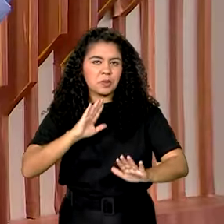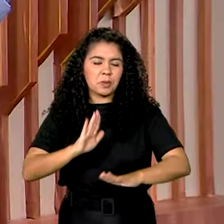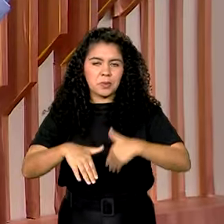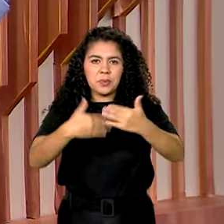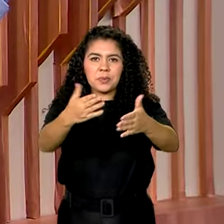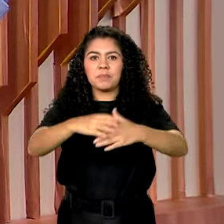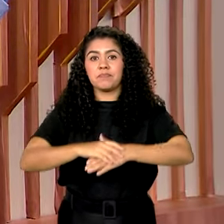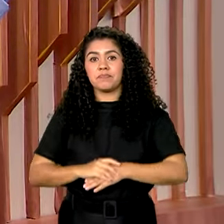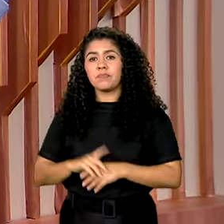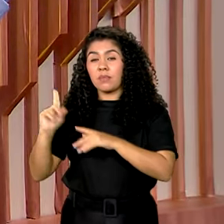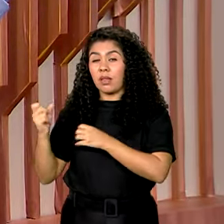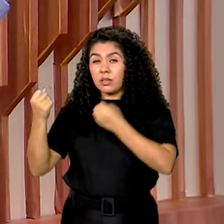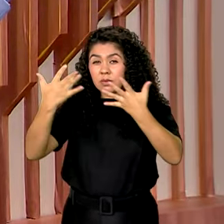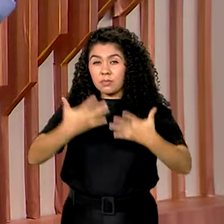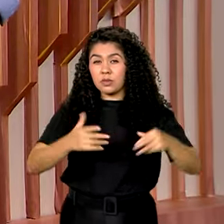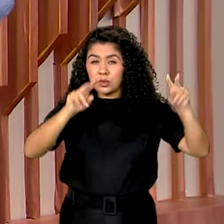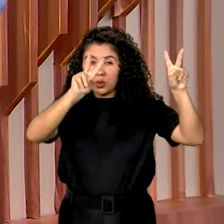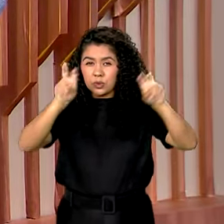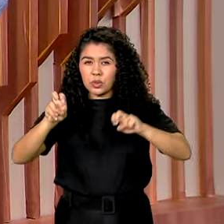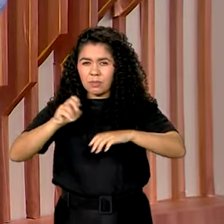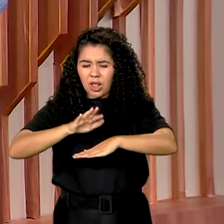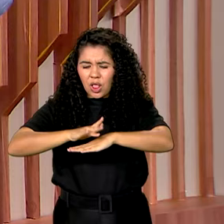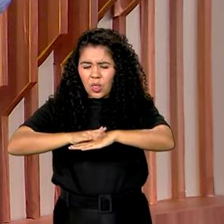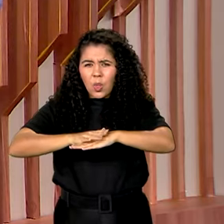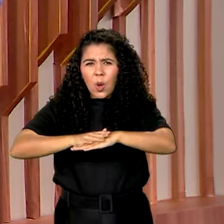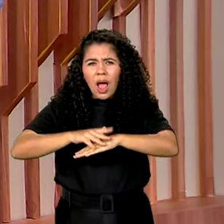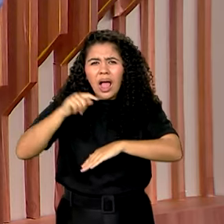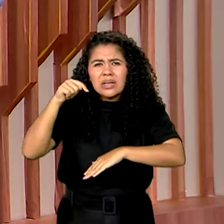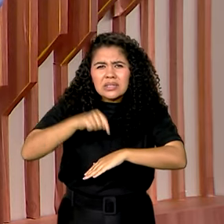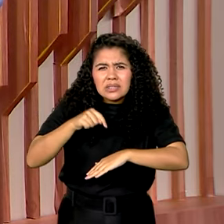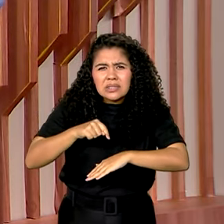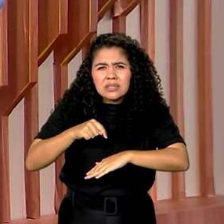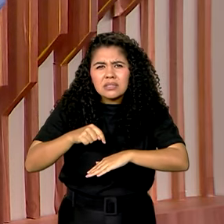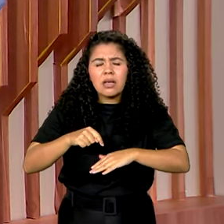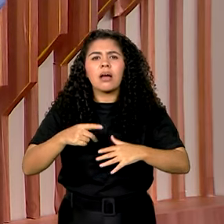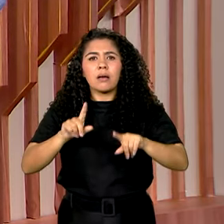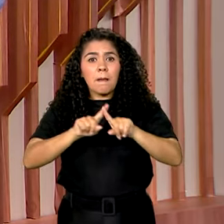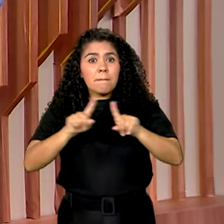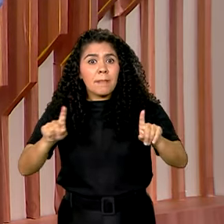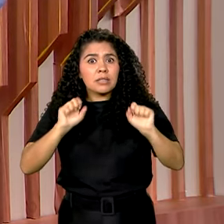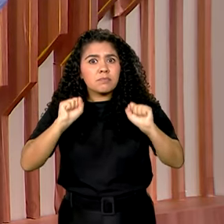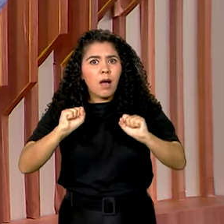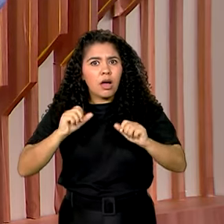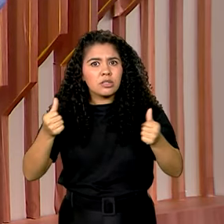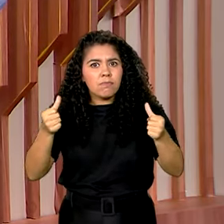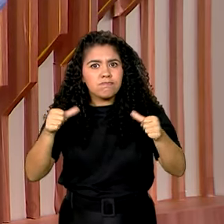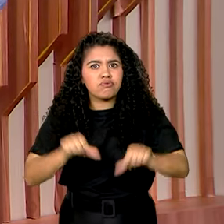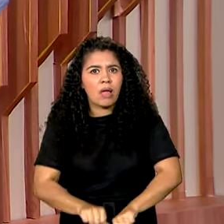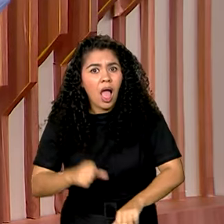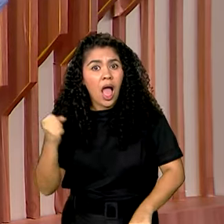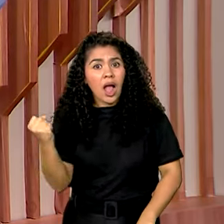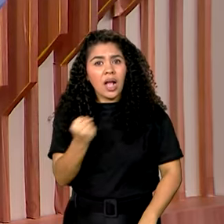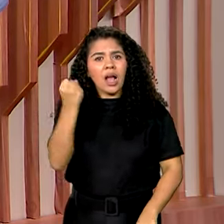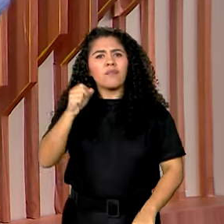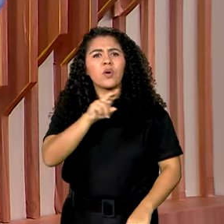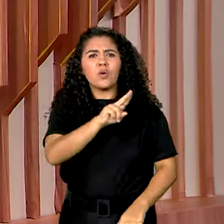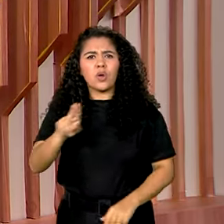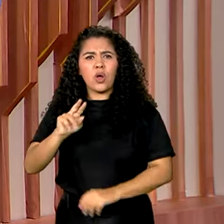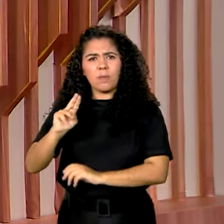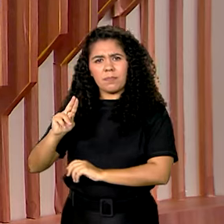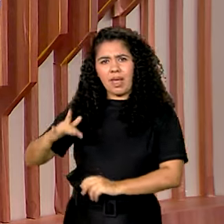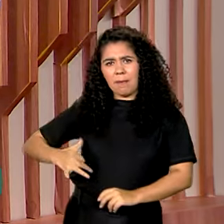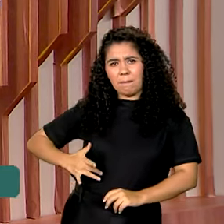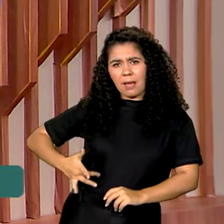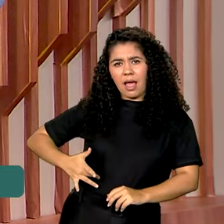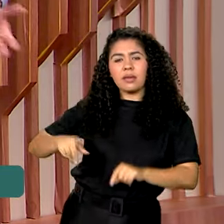Uma doença, muitas vezes, assintomática, mas que pode levar a quadros graves, como a cirrose hepática e o